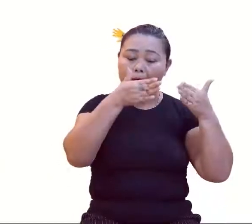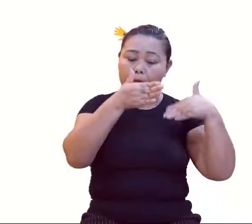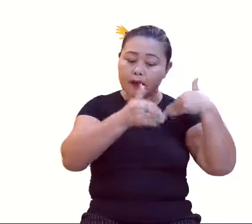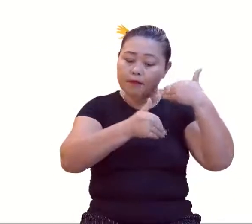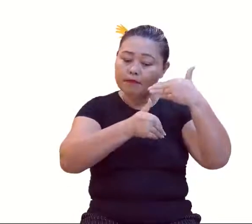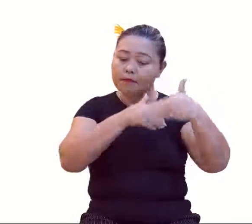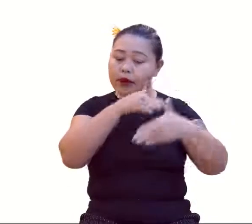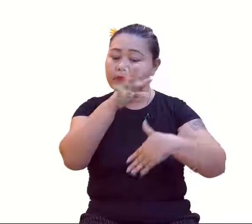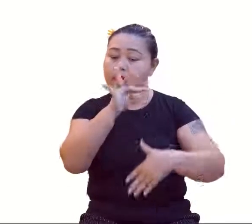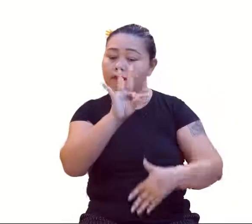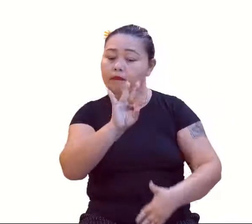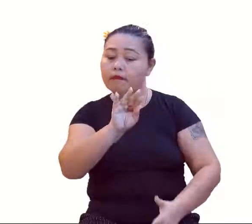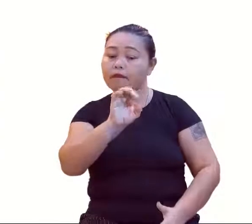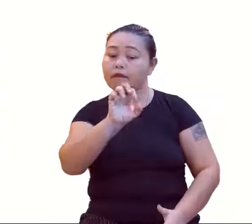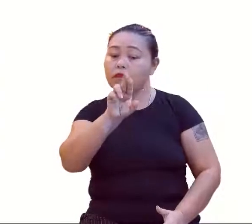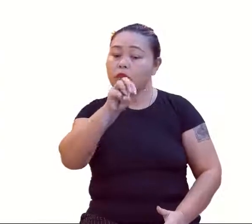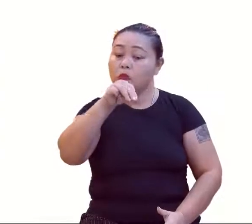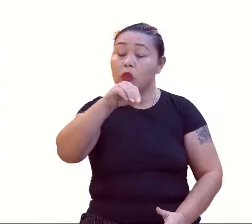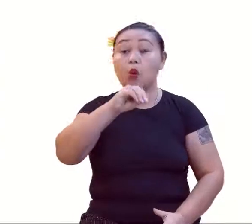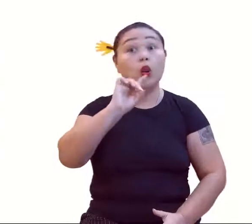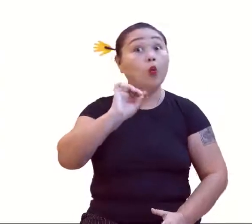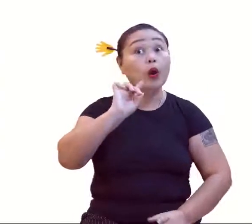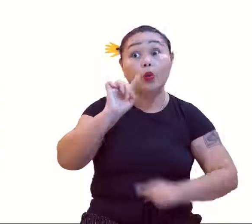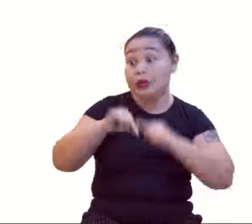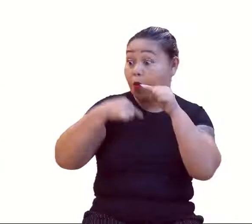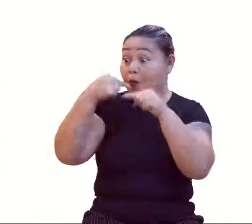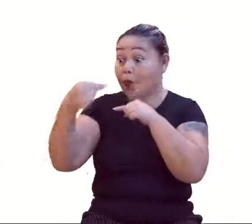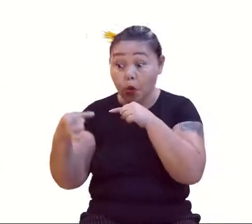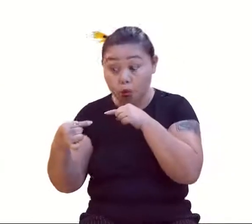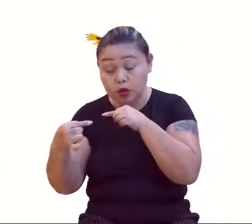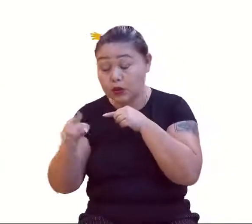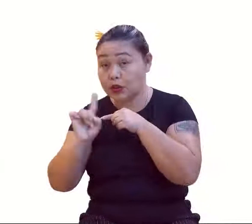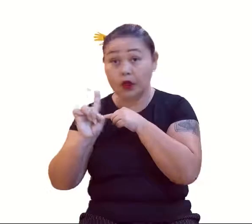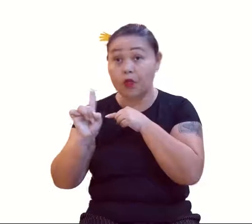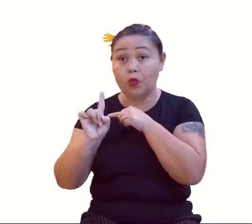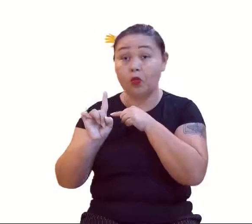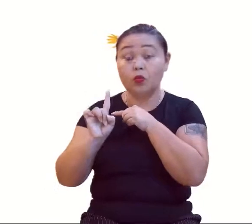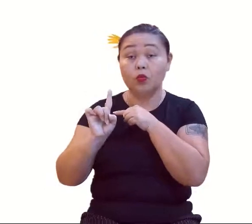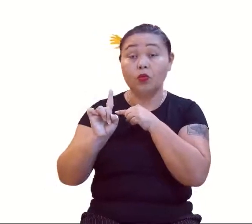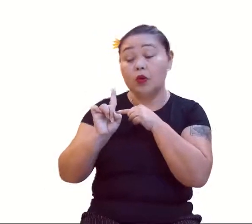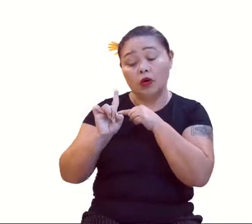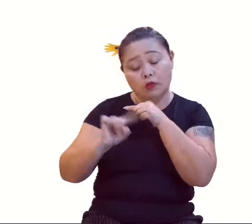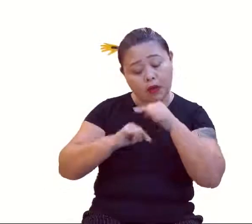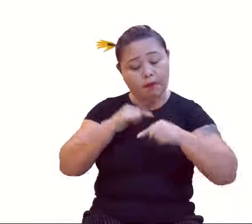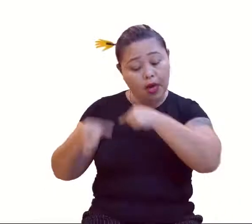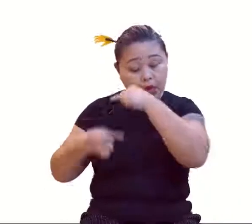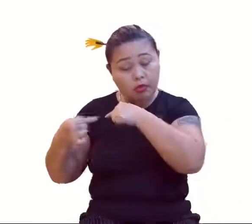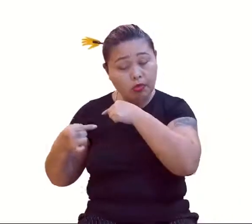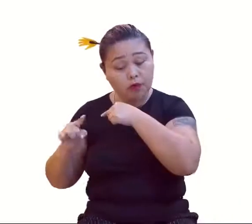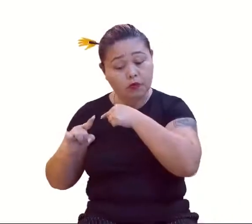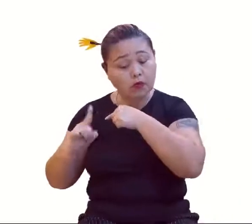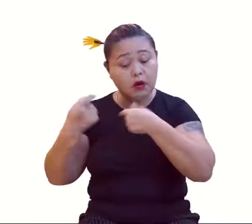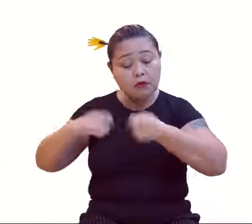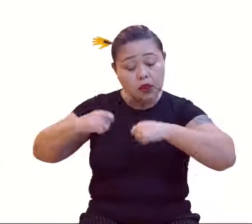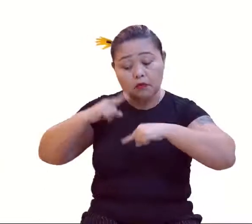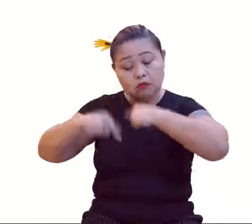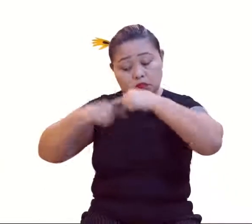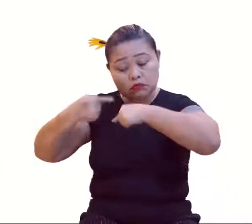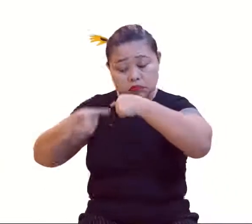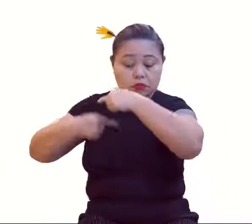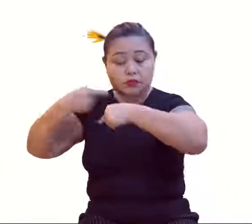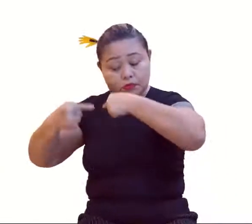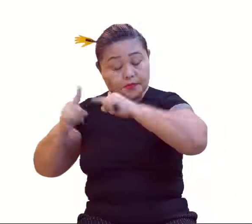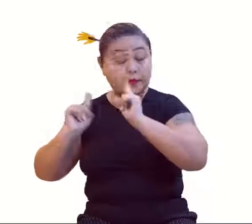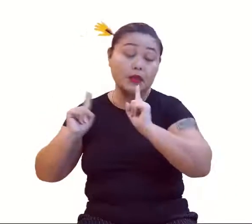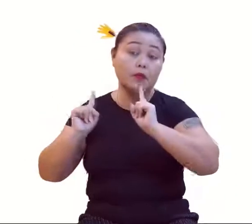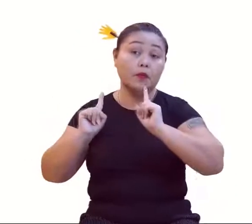Olha só. Não é encontrar o próximo, né? Não é uma recorrência que eu vou precisar do próximo para achar o próximo para achar... Não.